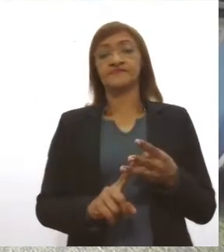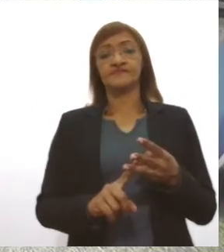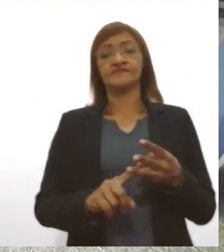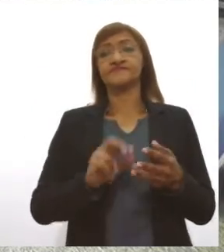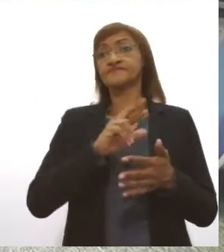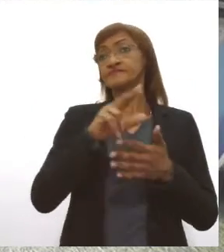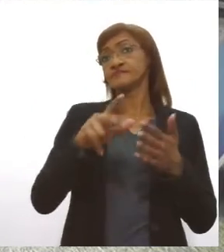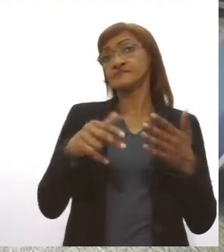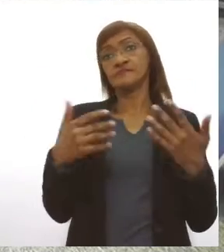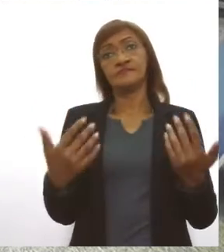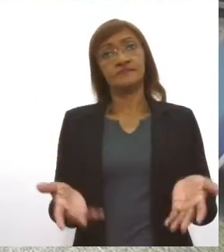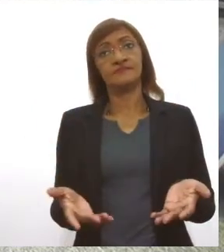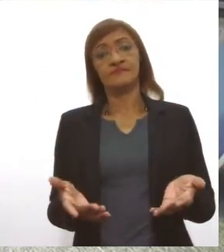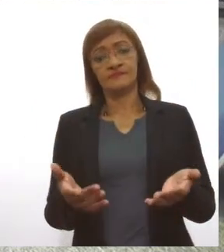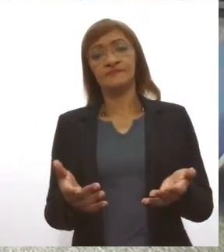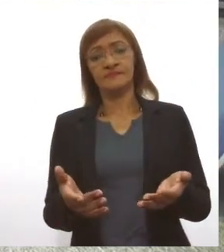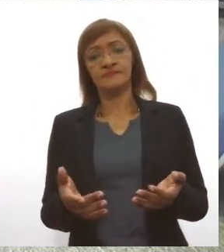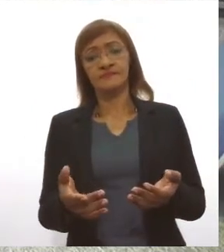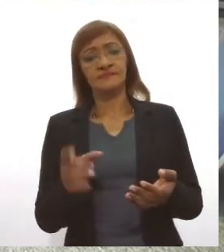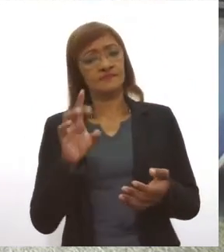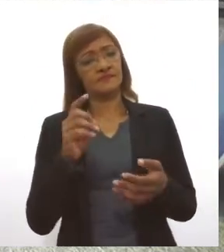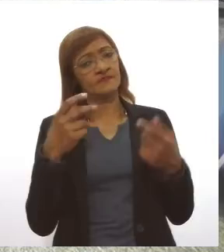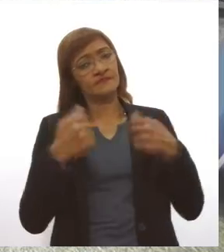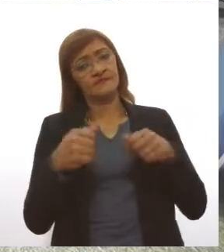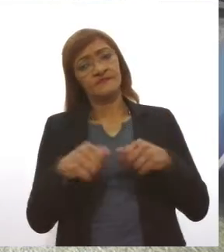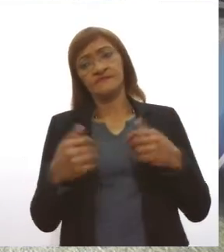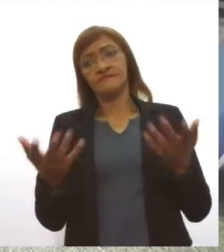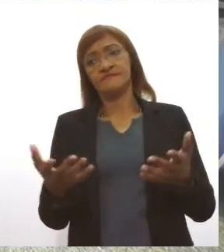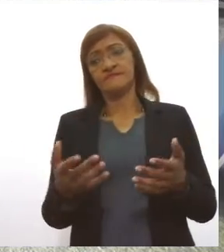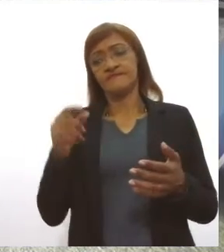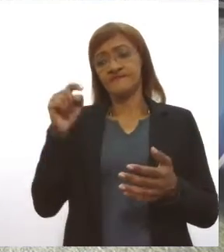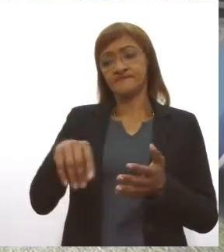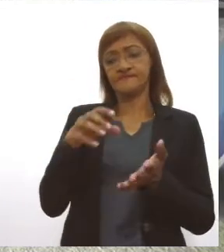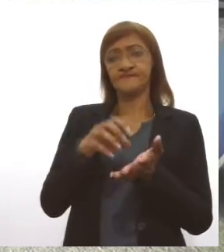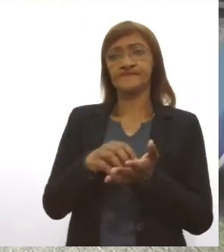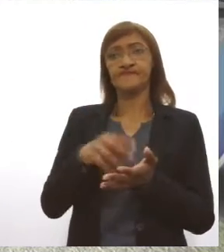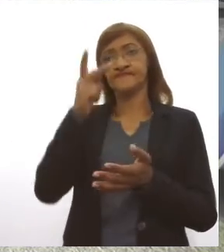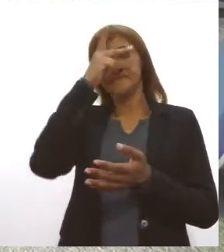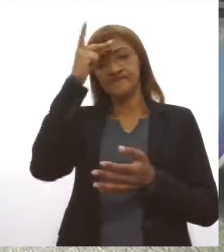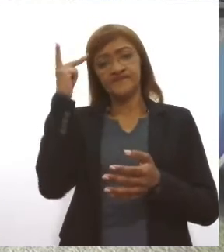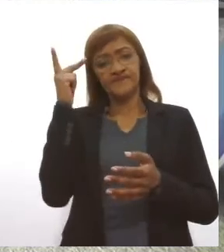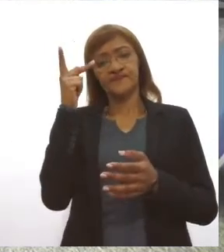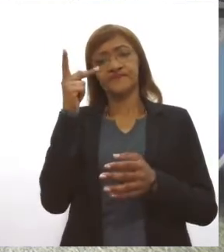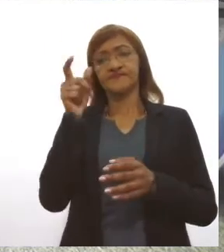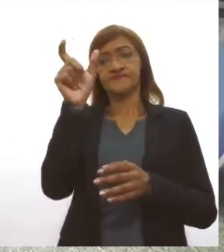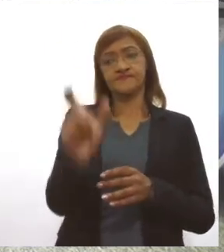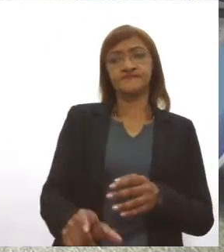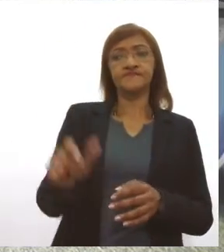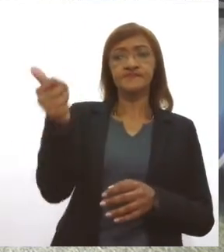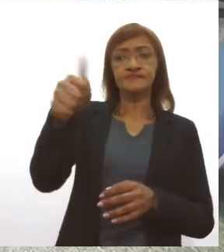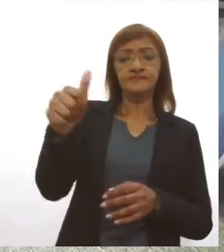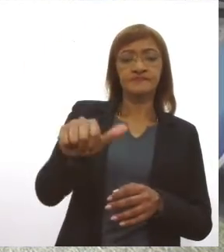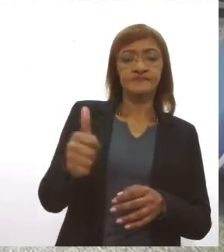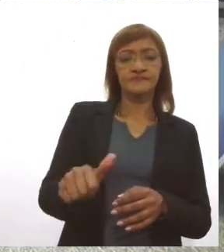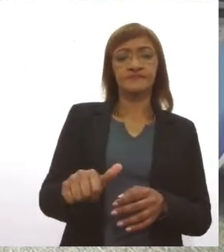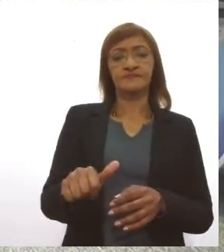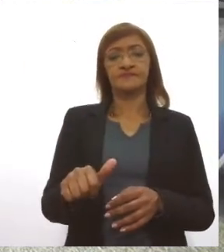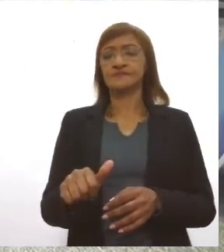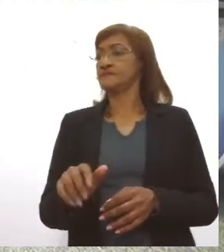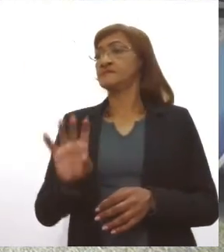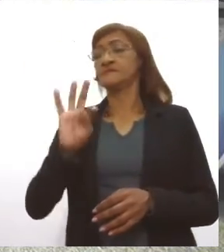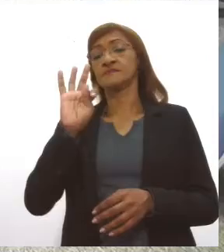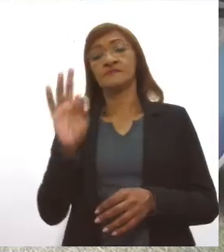Então, assim, são esses os pré-requisitos. No Hemocentro, o doador passará por uma avaliação geral, clínica,